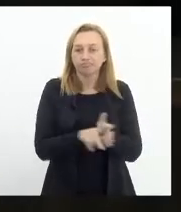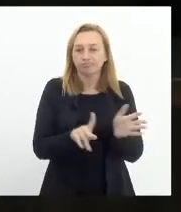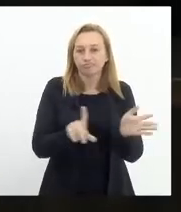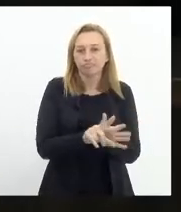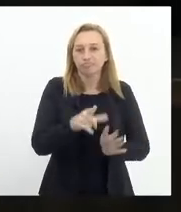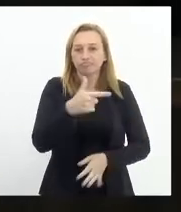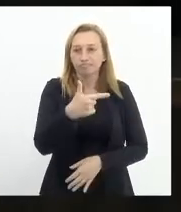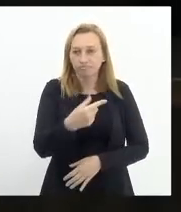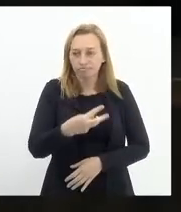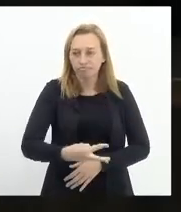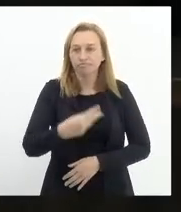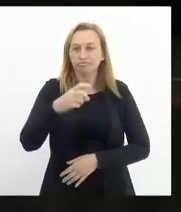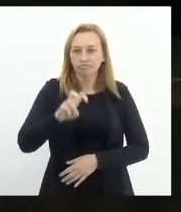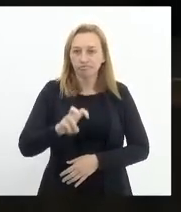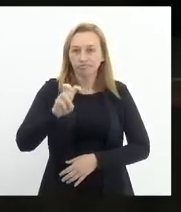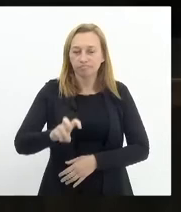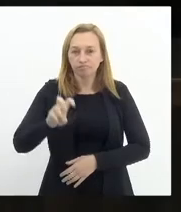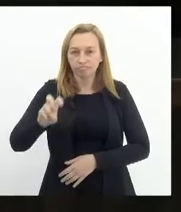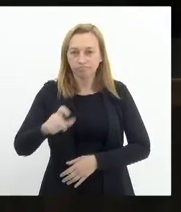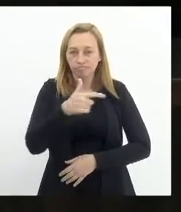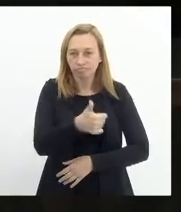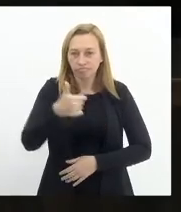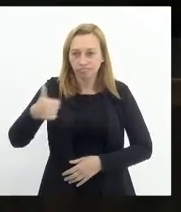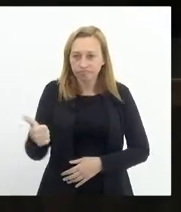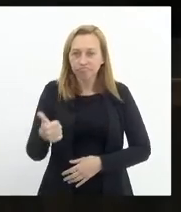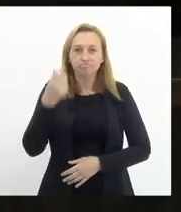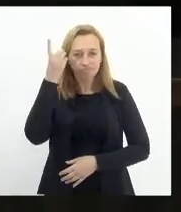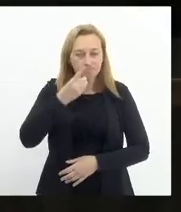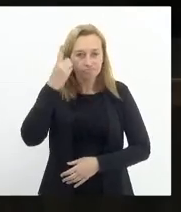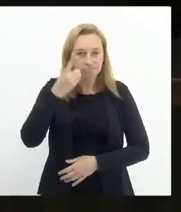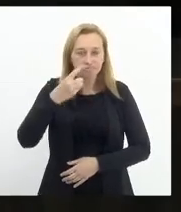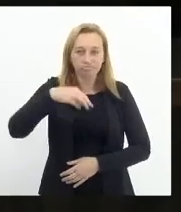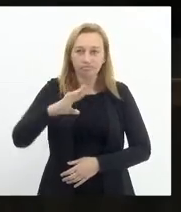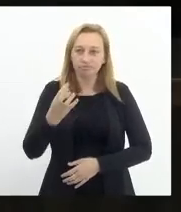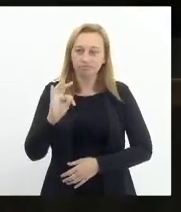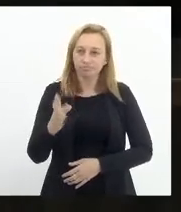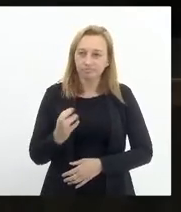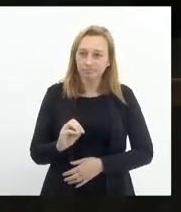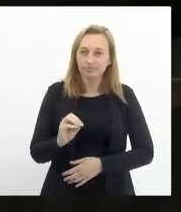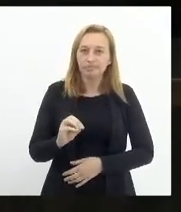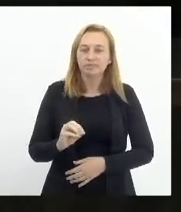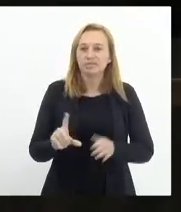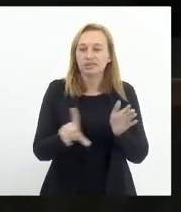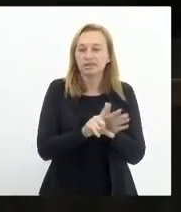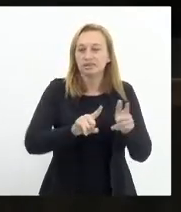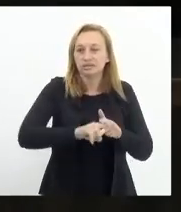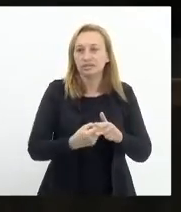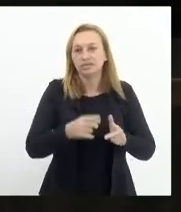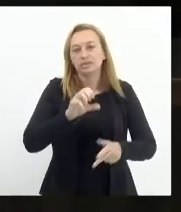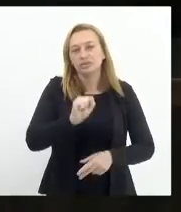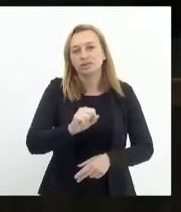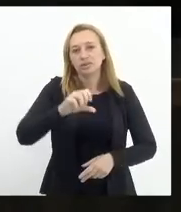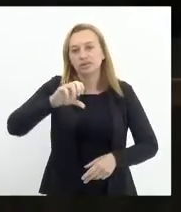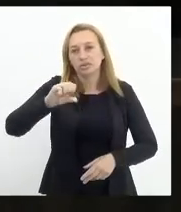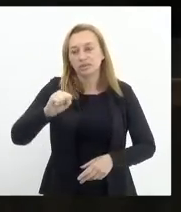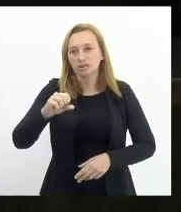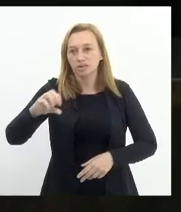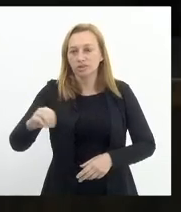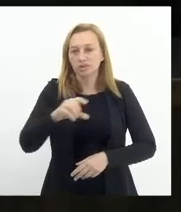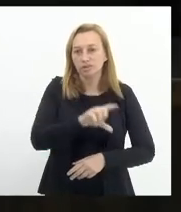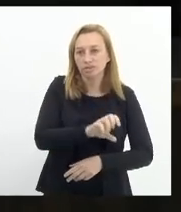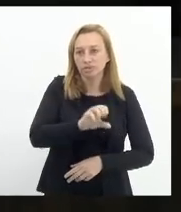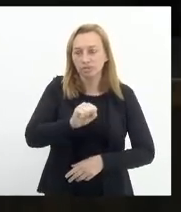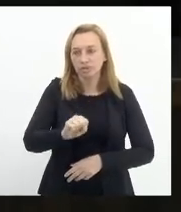3555, de 21, de autoria do deputado Márcio Gualberto, que altera a lei 880, de 25 de julho de 1985, na forma que